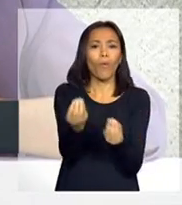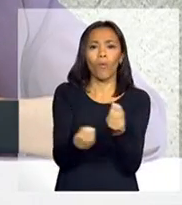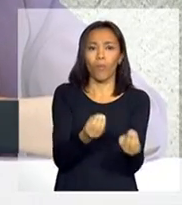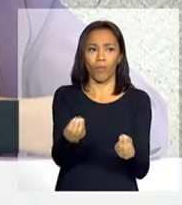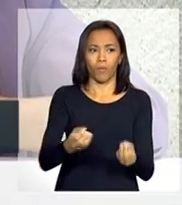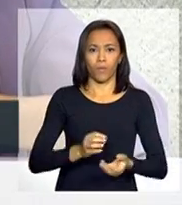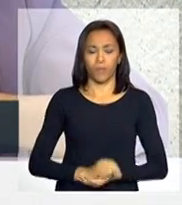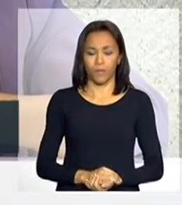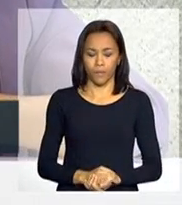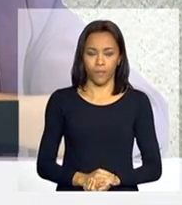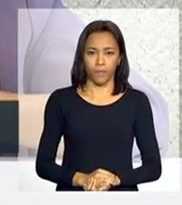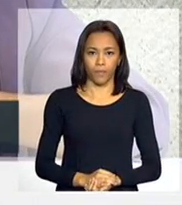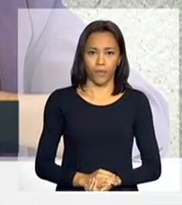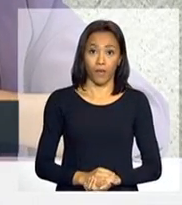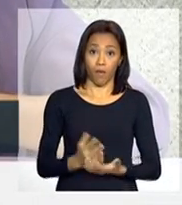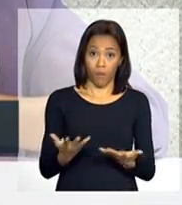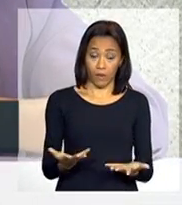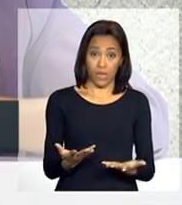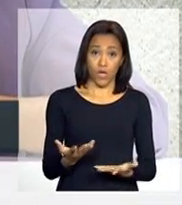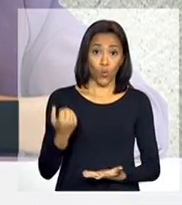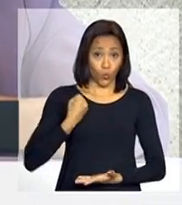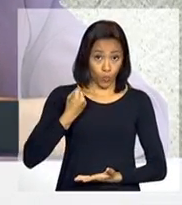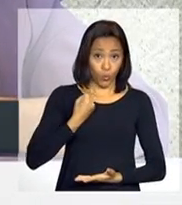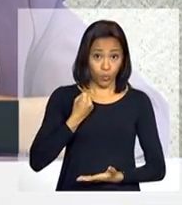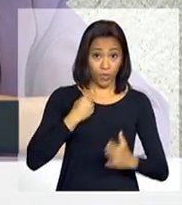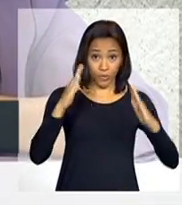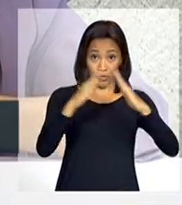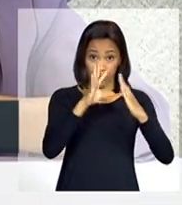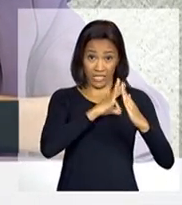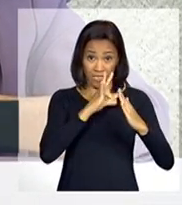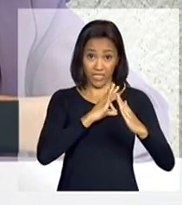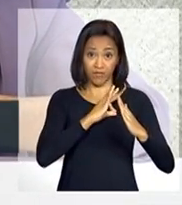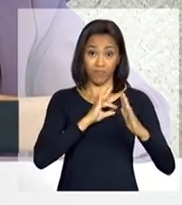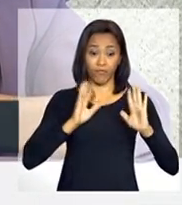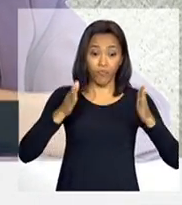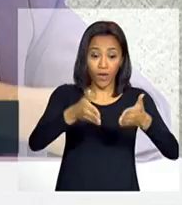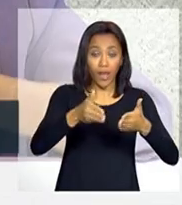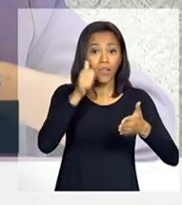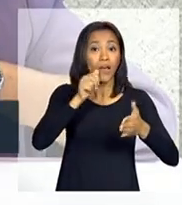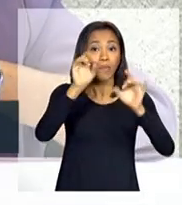o número de delegacias é 583.